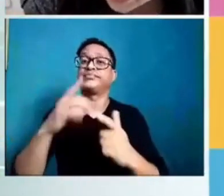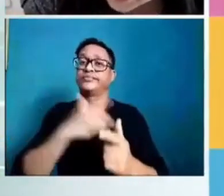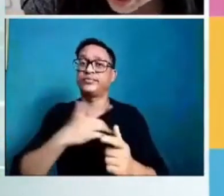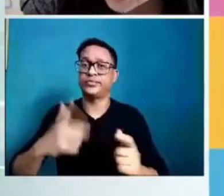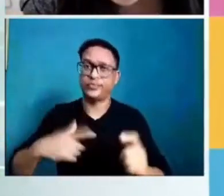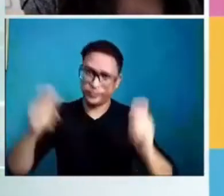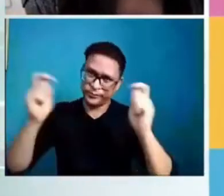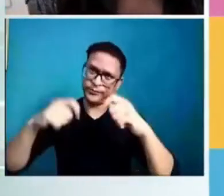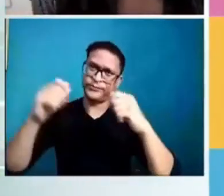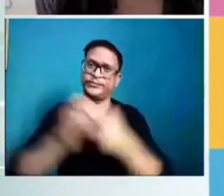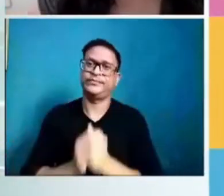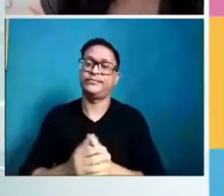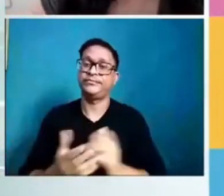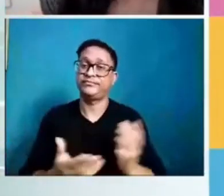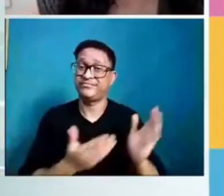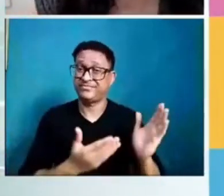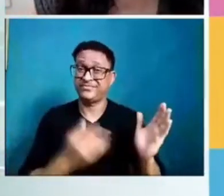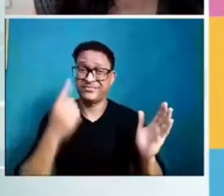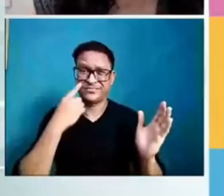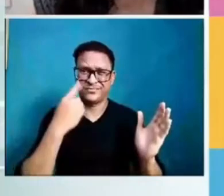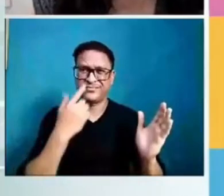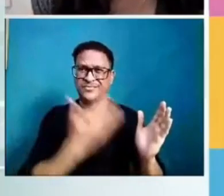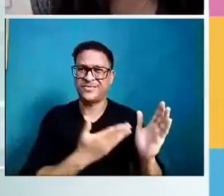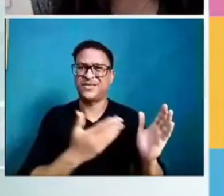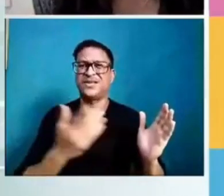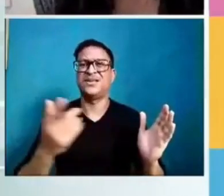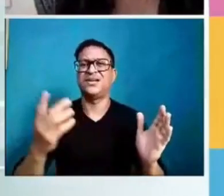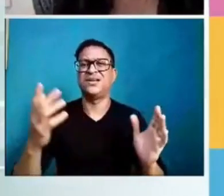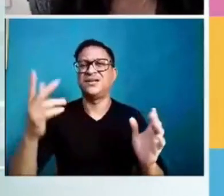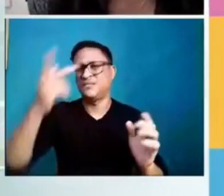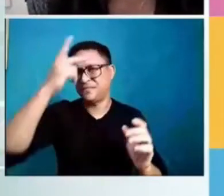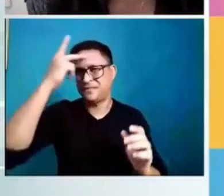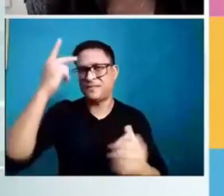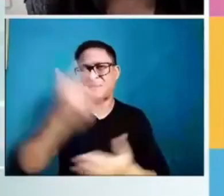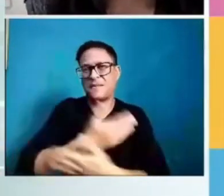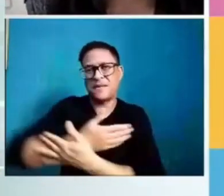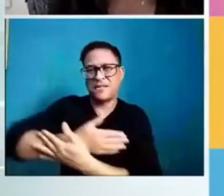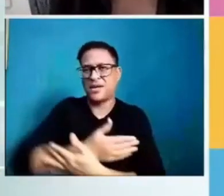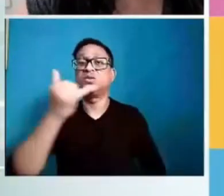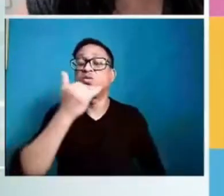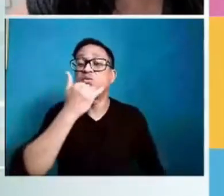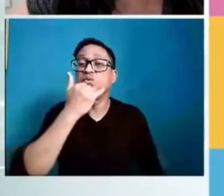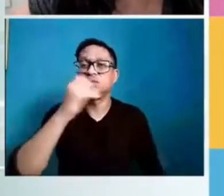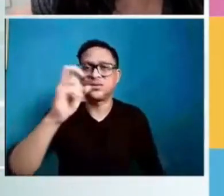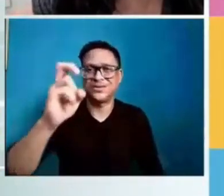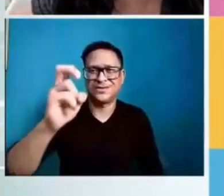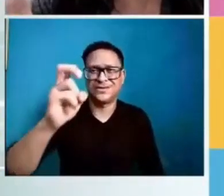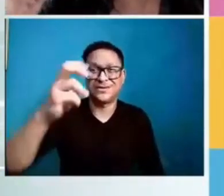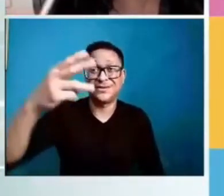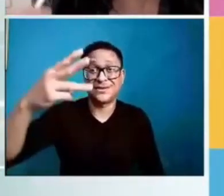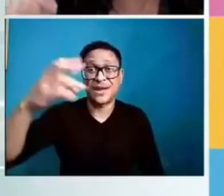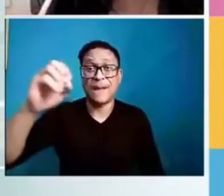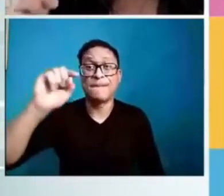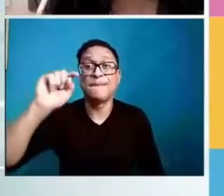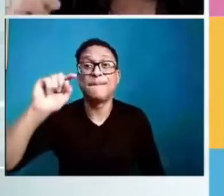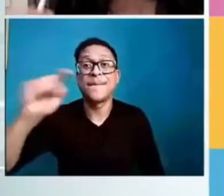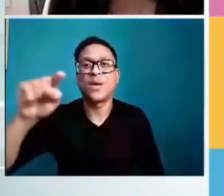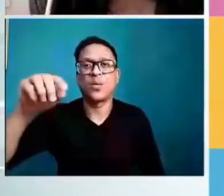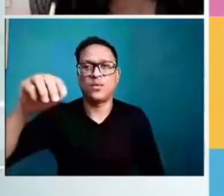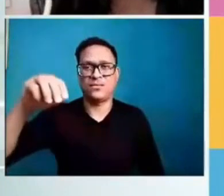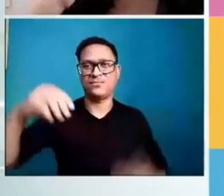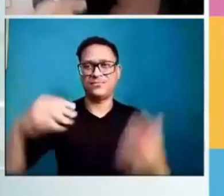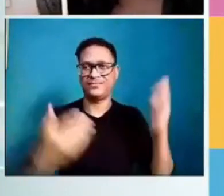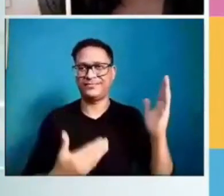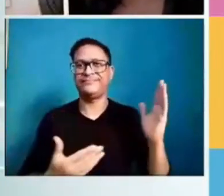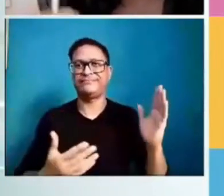bebês na idade de 0 a 5 anos usando medicações psicotrópicas. Olha só, 530 mil